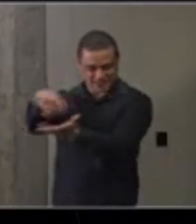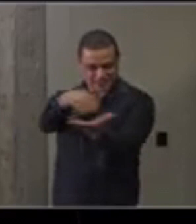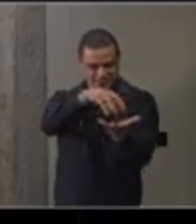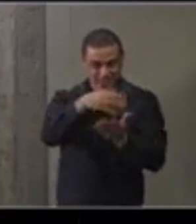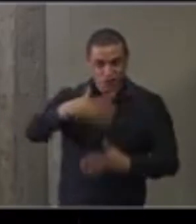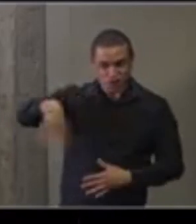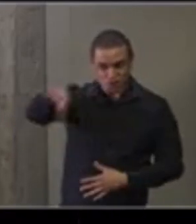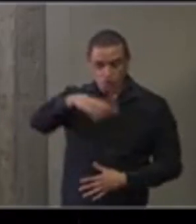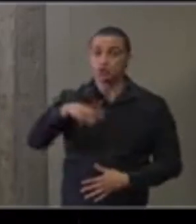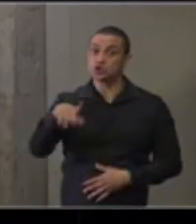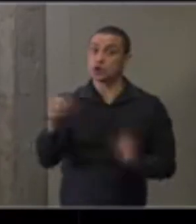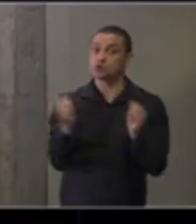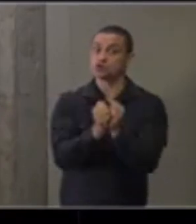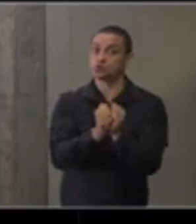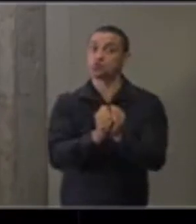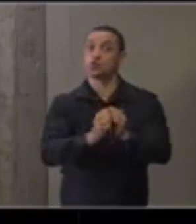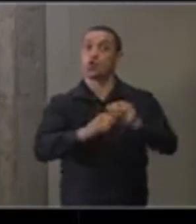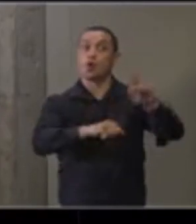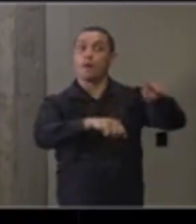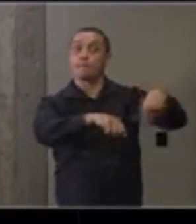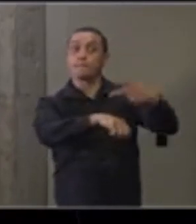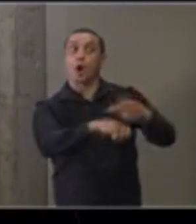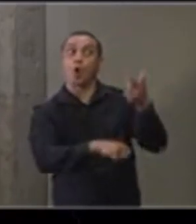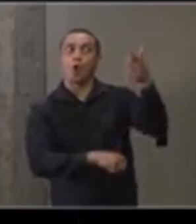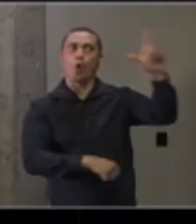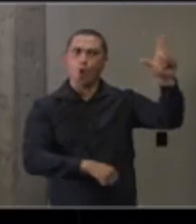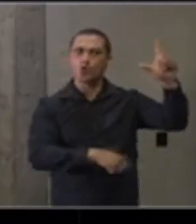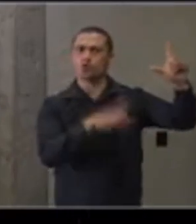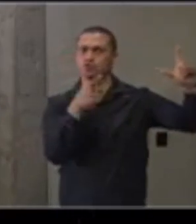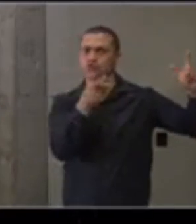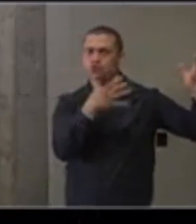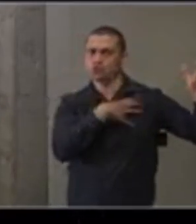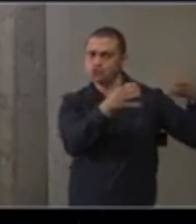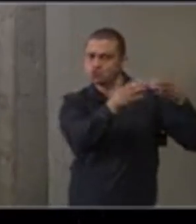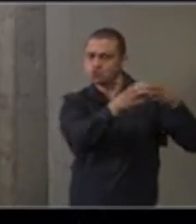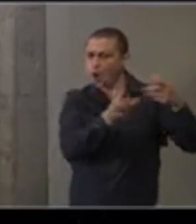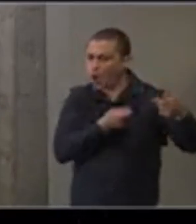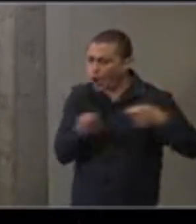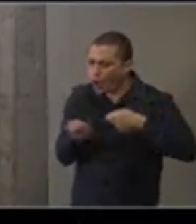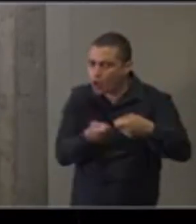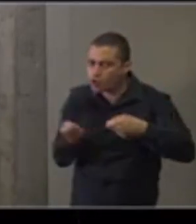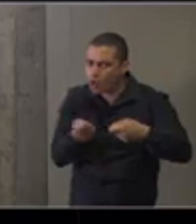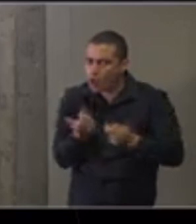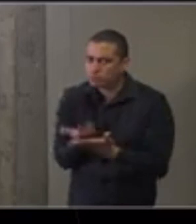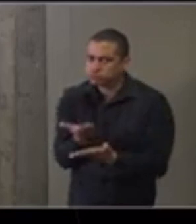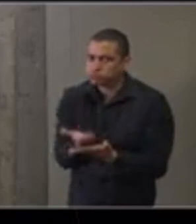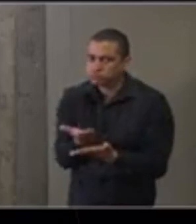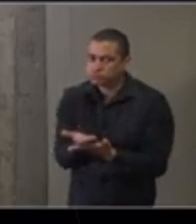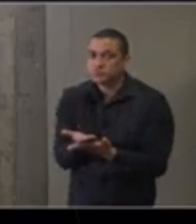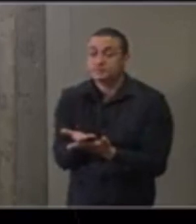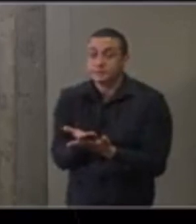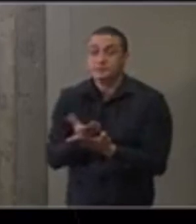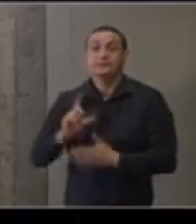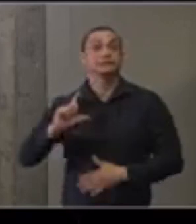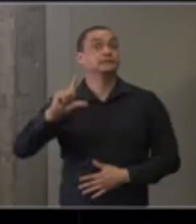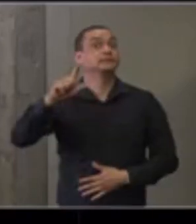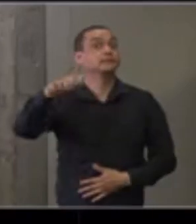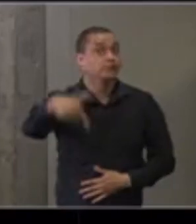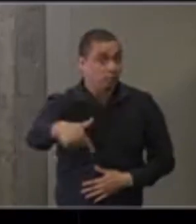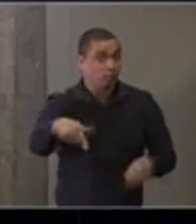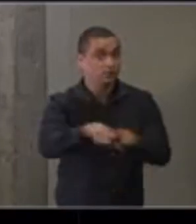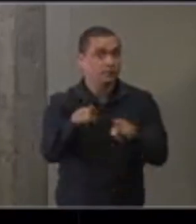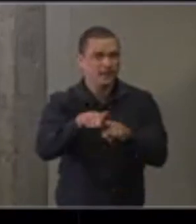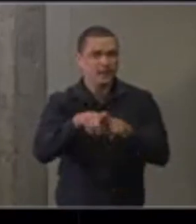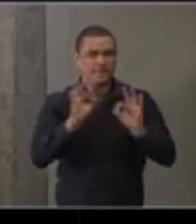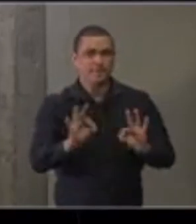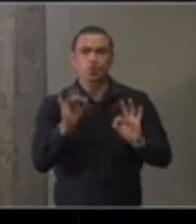por organismos internacionais para o controle de qualidade do próprio estudo e, posteriormente, em relação à